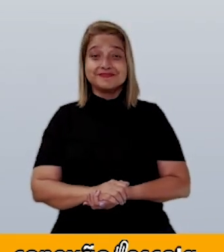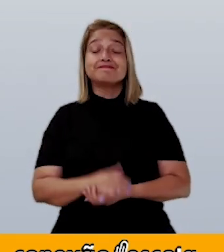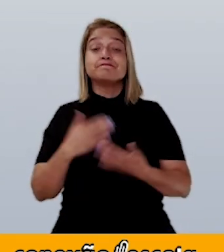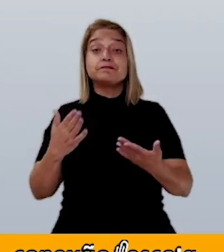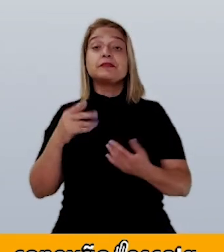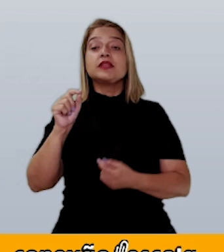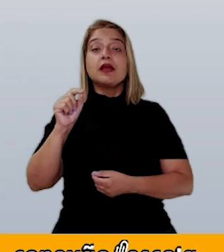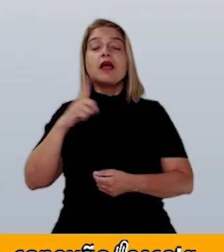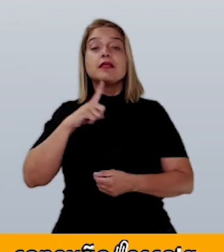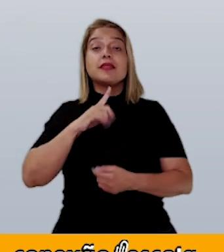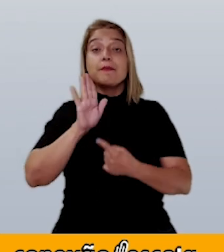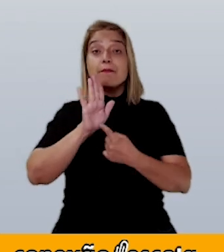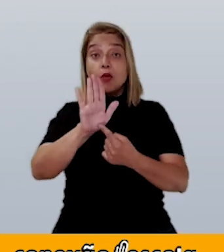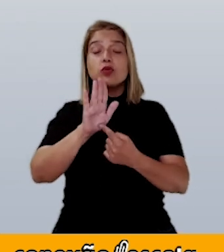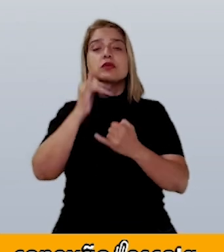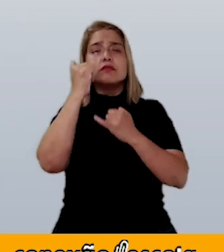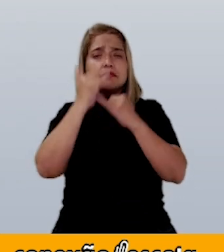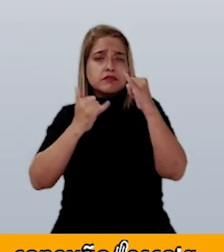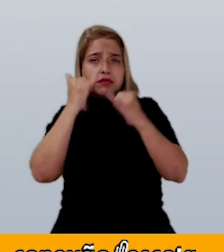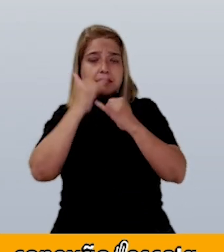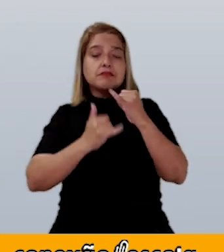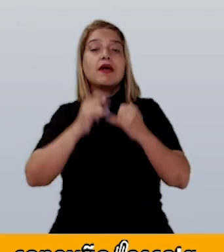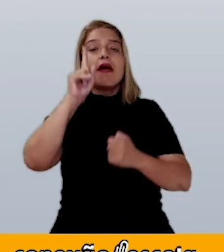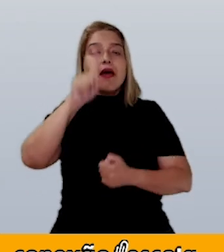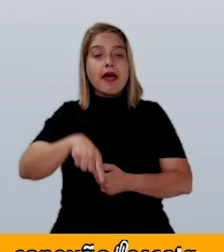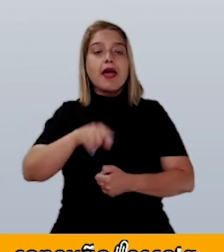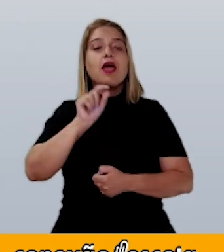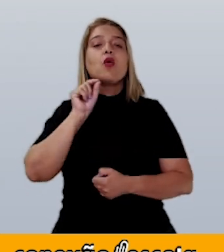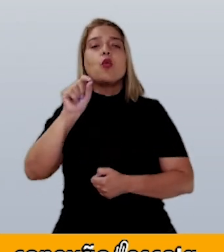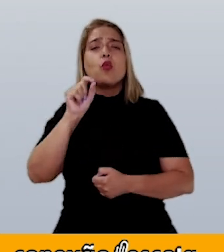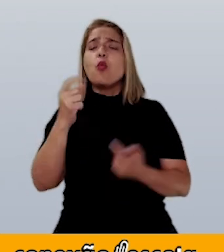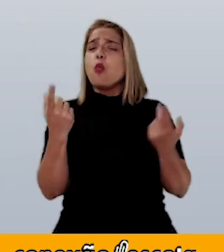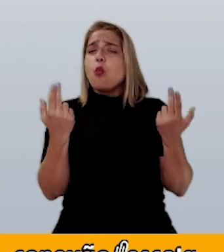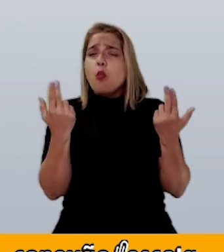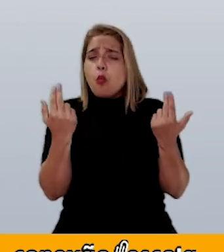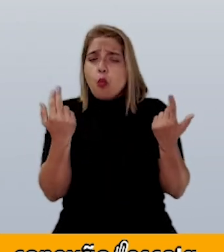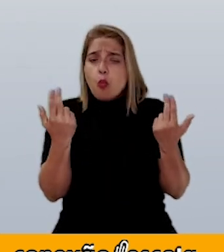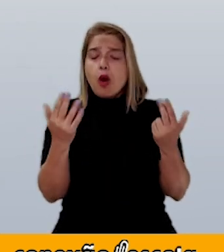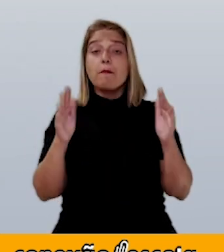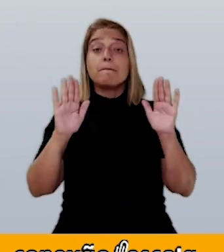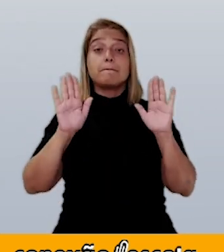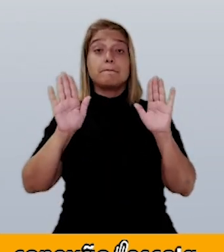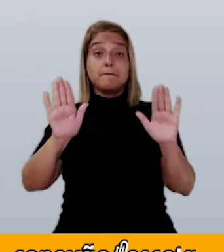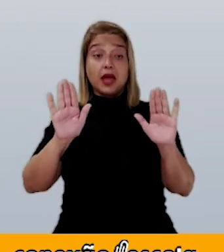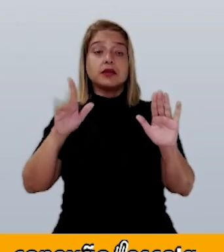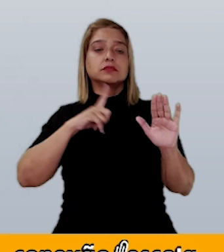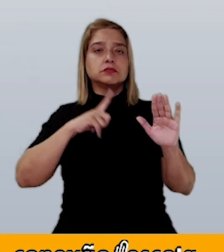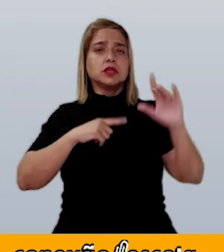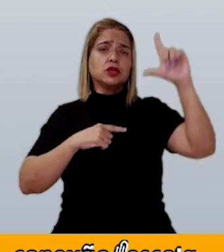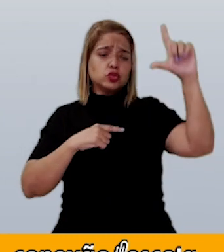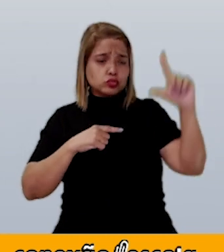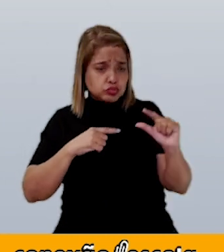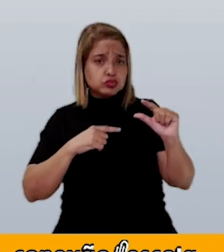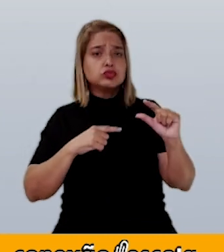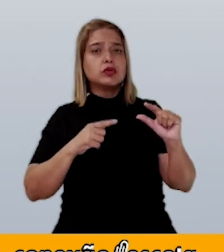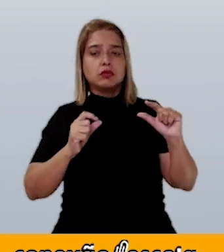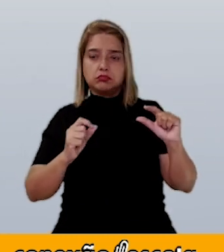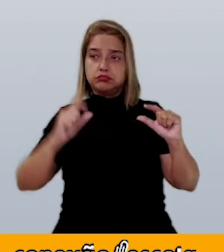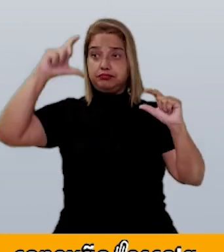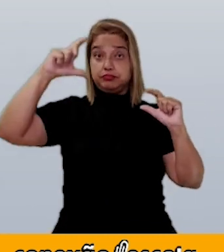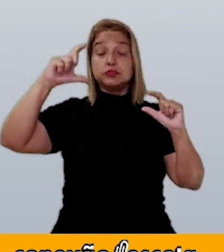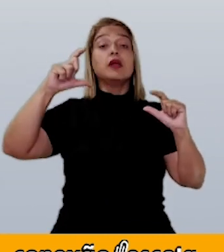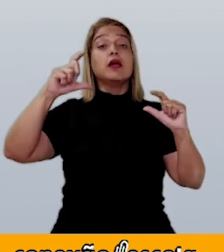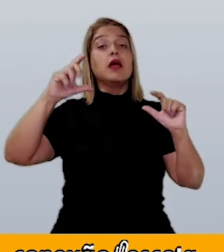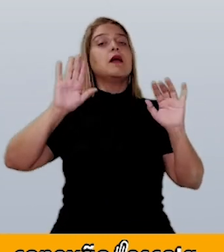semelhantes são geometricamente iguais, tanto na redução quanto